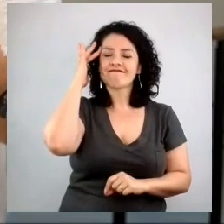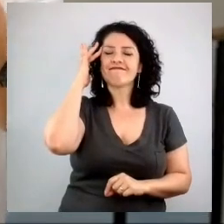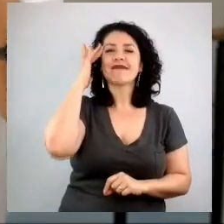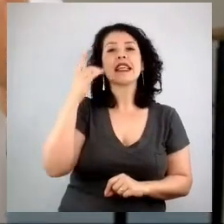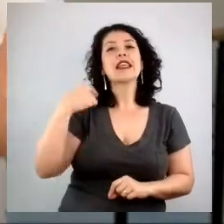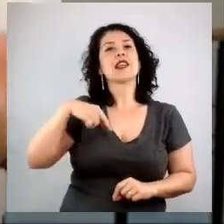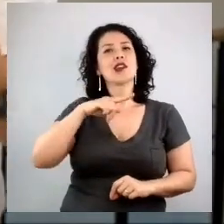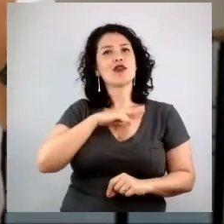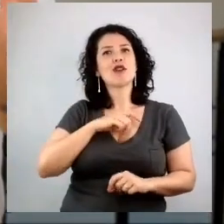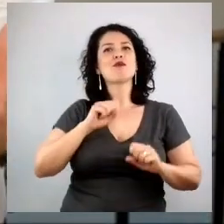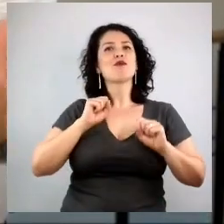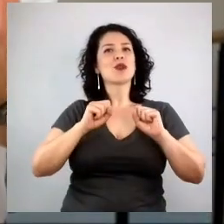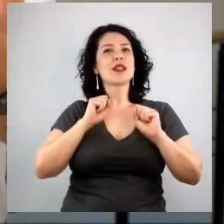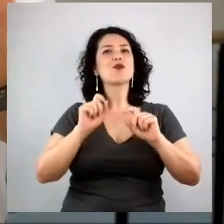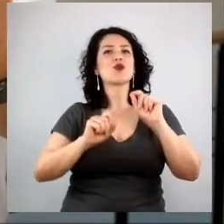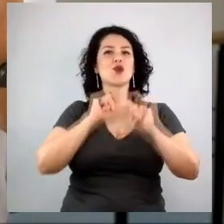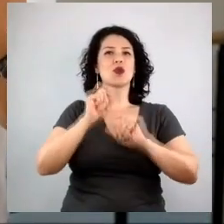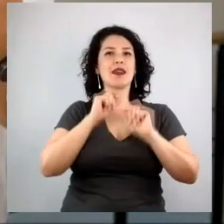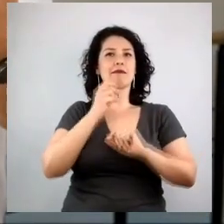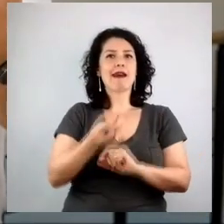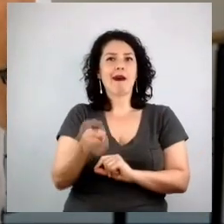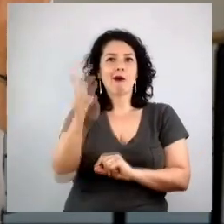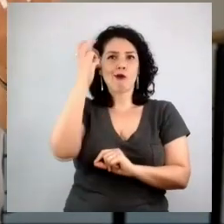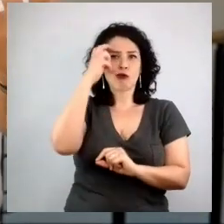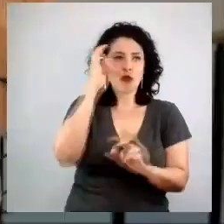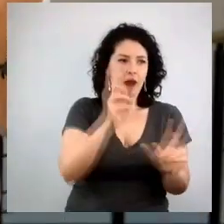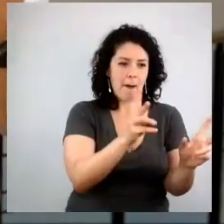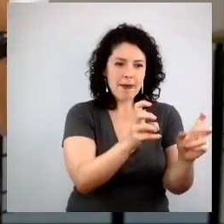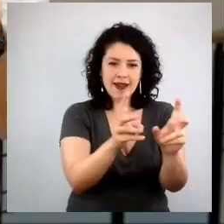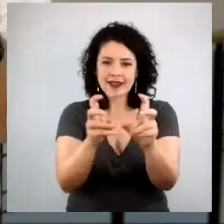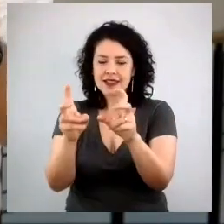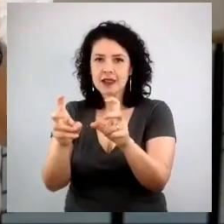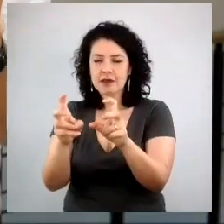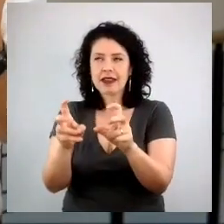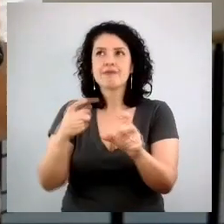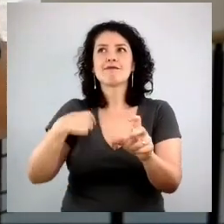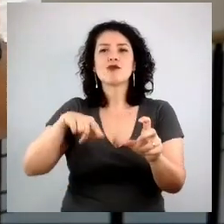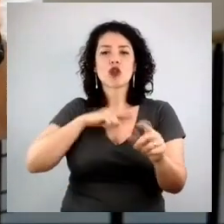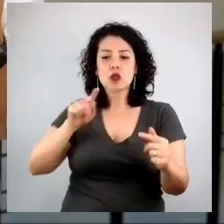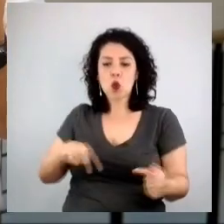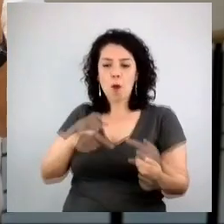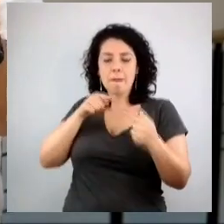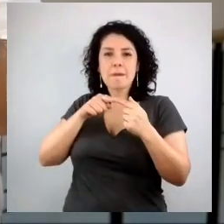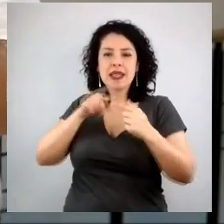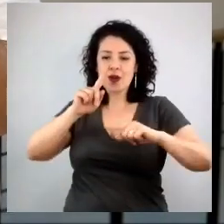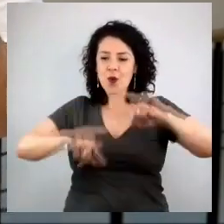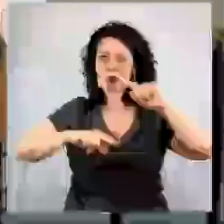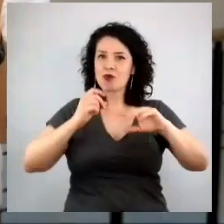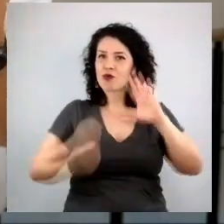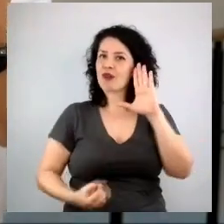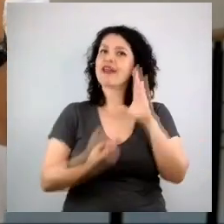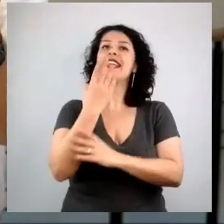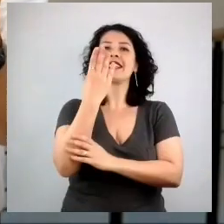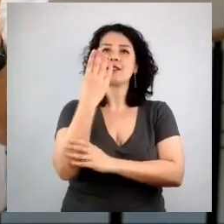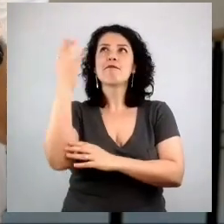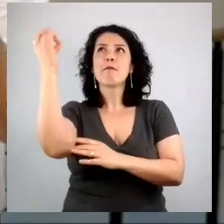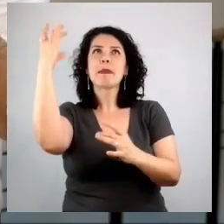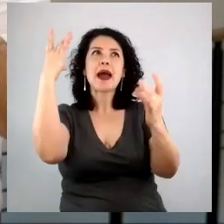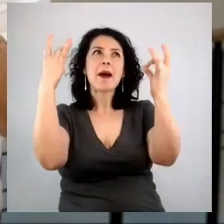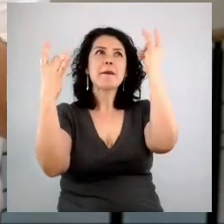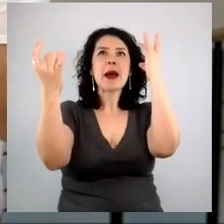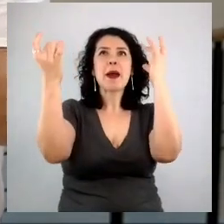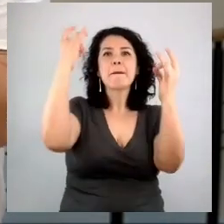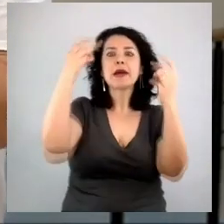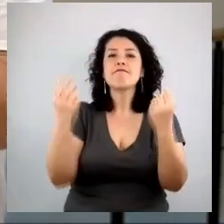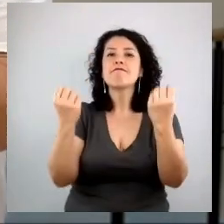cultura, insights de fato, aonde o seu produto, com a verdade que tem, a sua marca, com a verdade que tem,